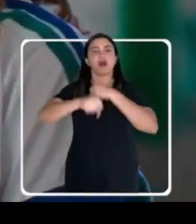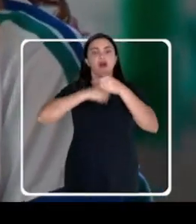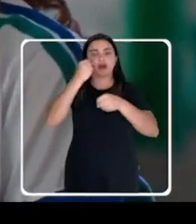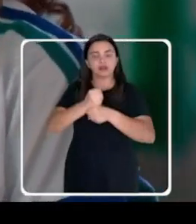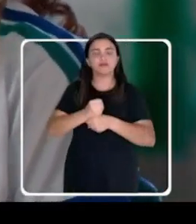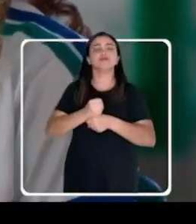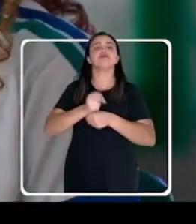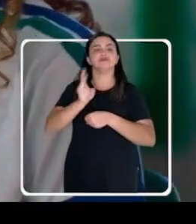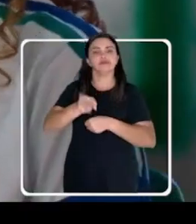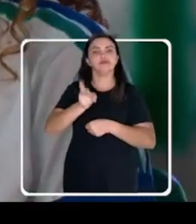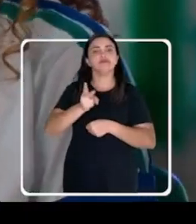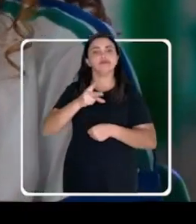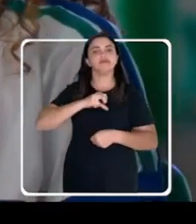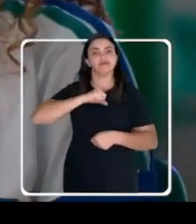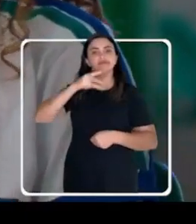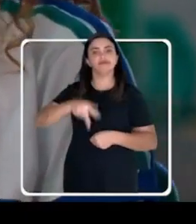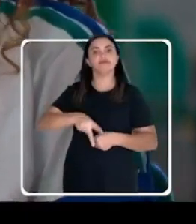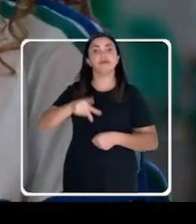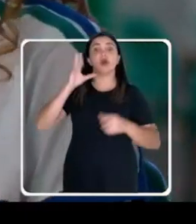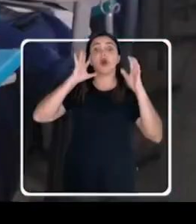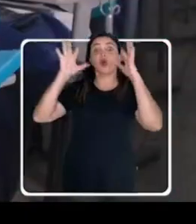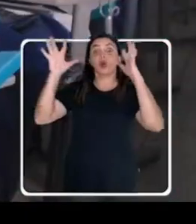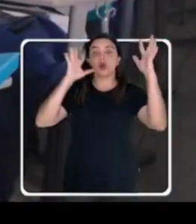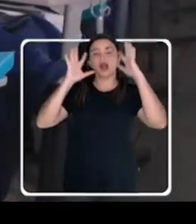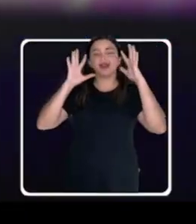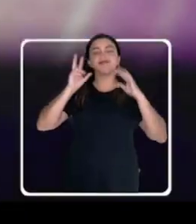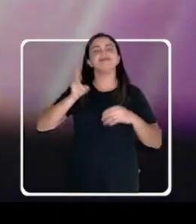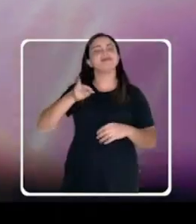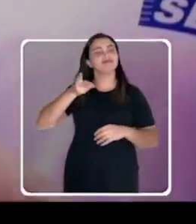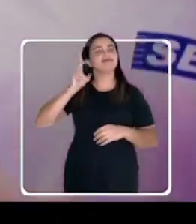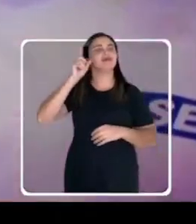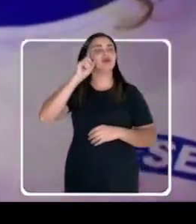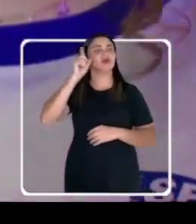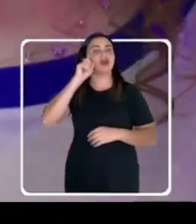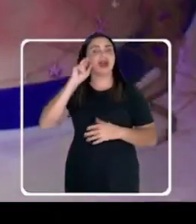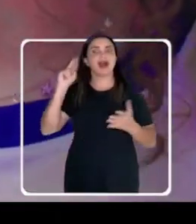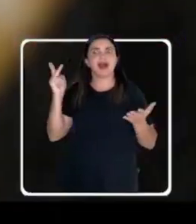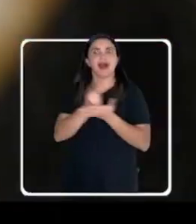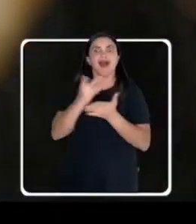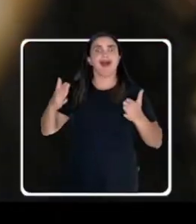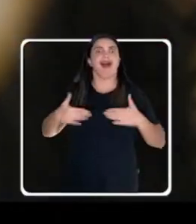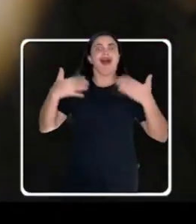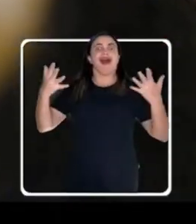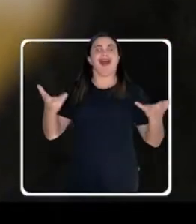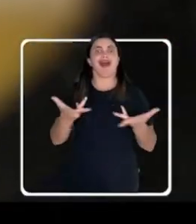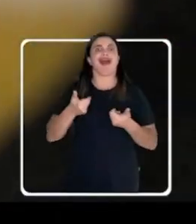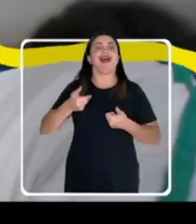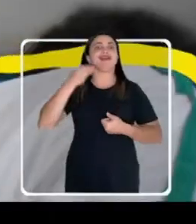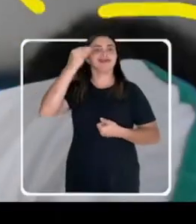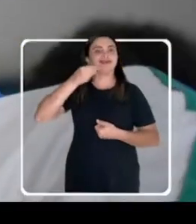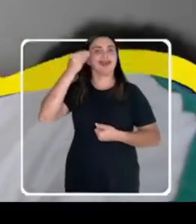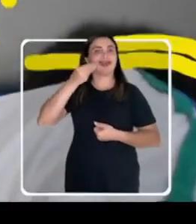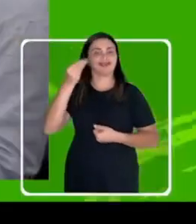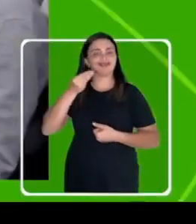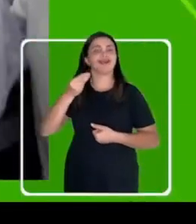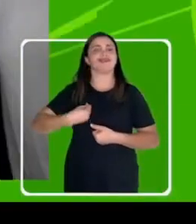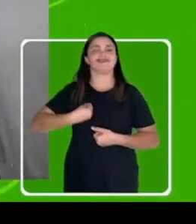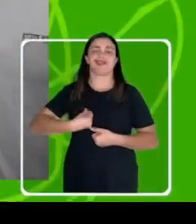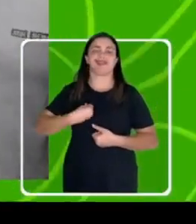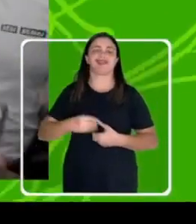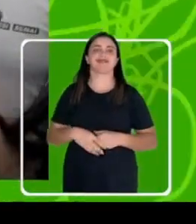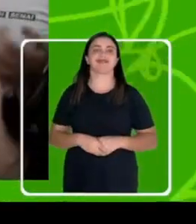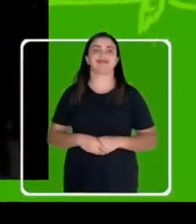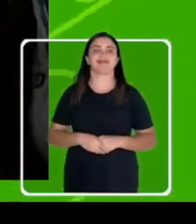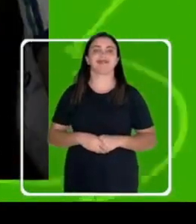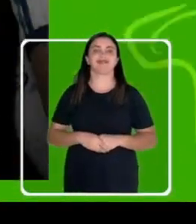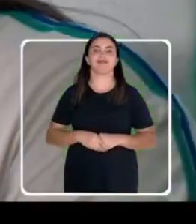acontece lá todos os anos. E a gente sonhava com isso, assim, todos os dias. E quando aconteceu, acho que foi a melhor experiência que eu já tive em